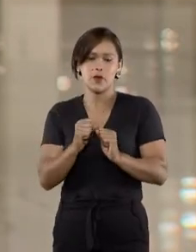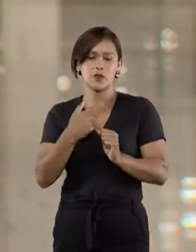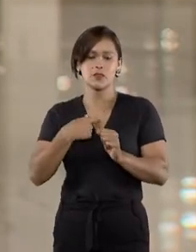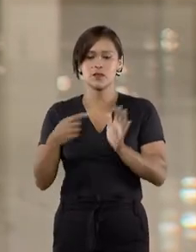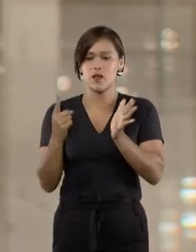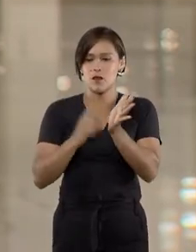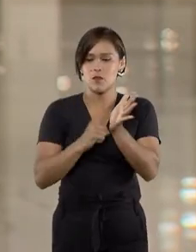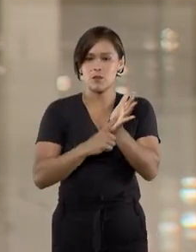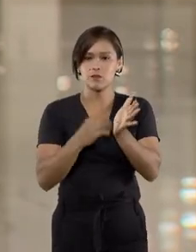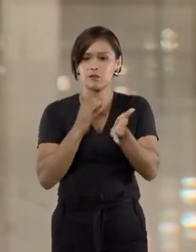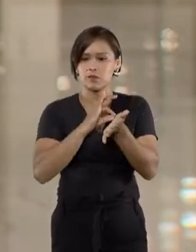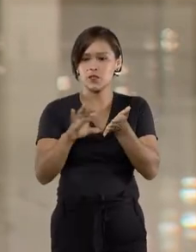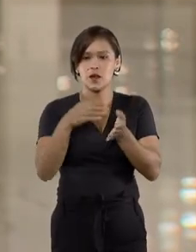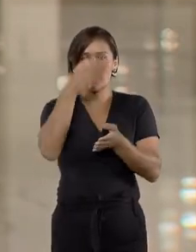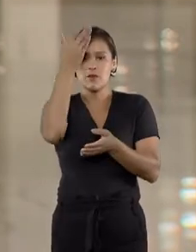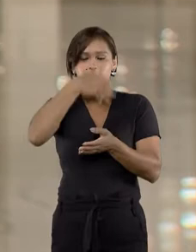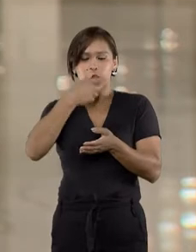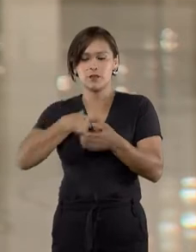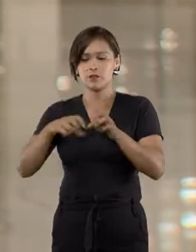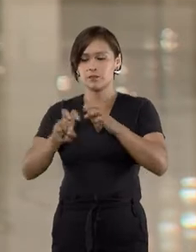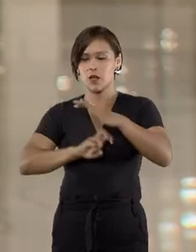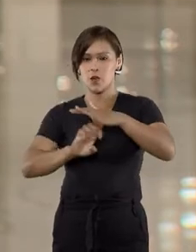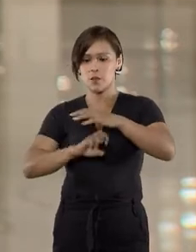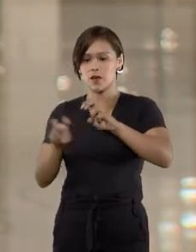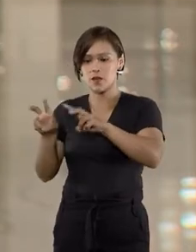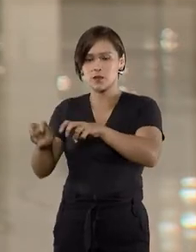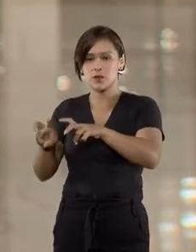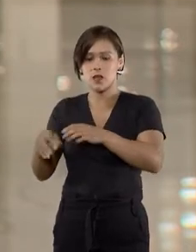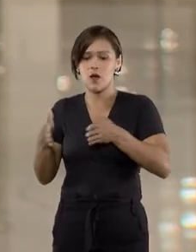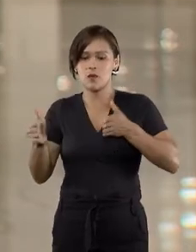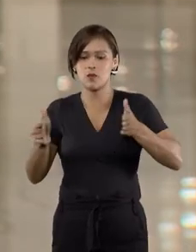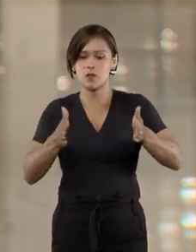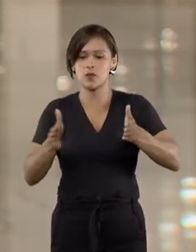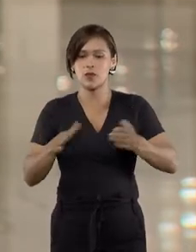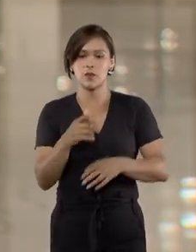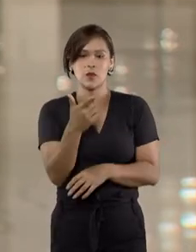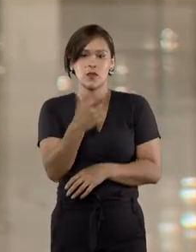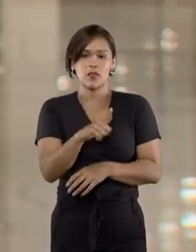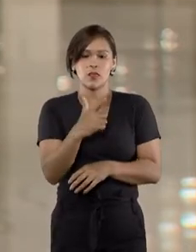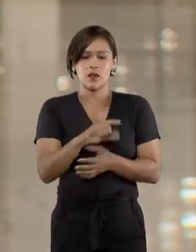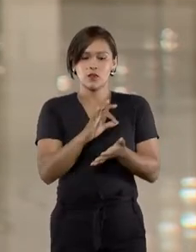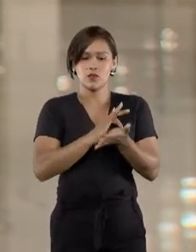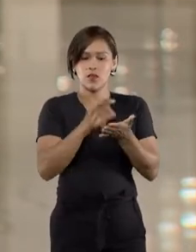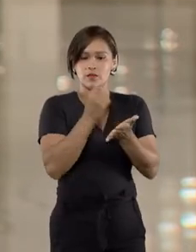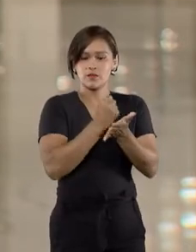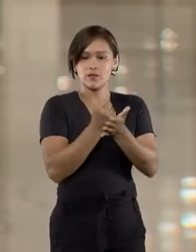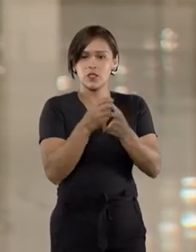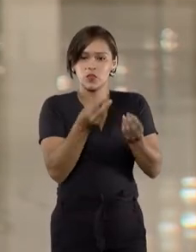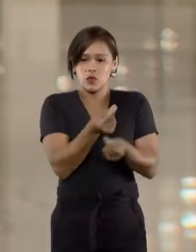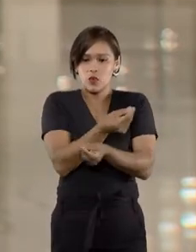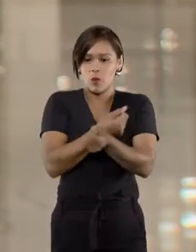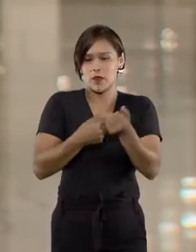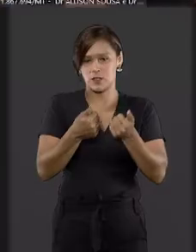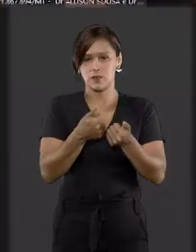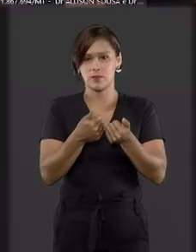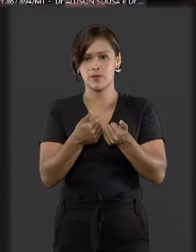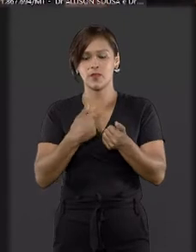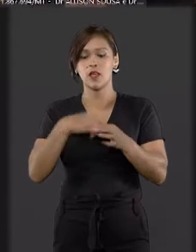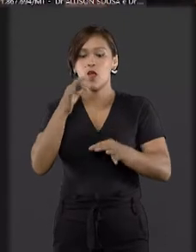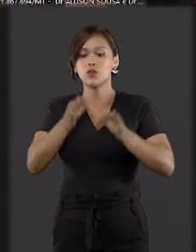pode ser comprovado pelo empresário rural com a inclusão do período em que ele não tinha registro na junta comercial.